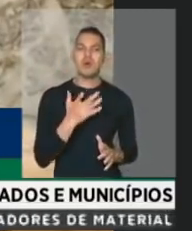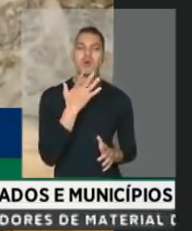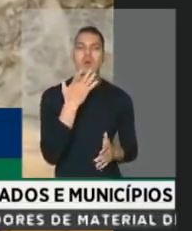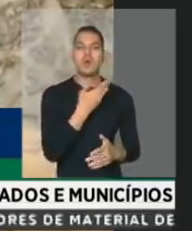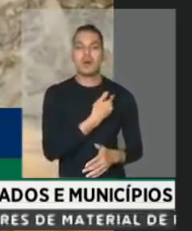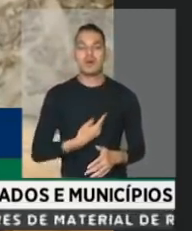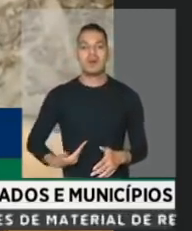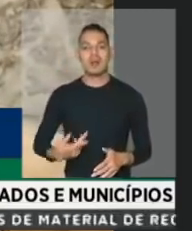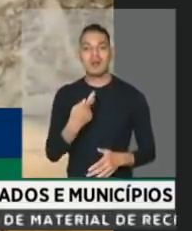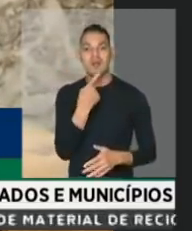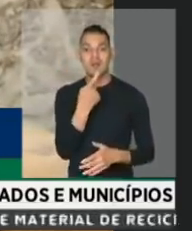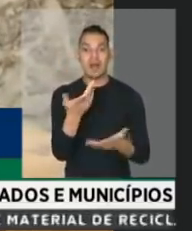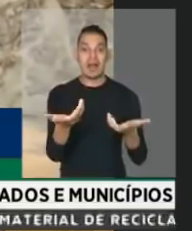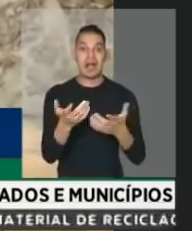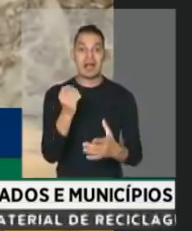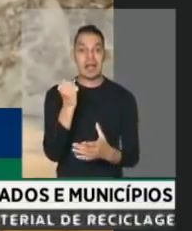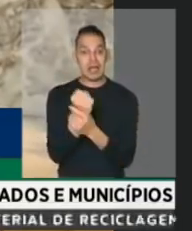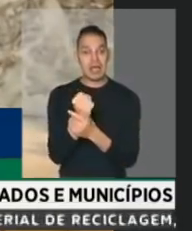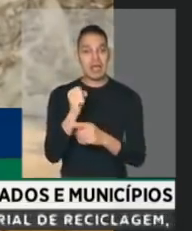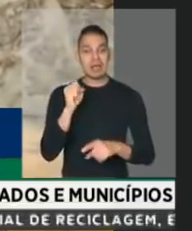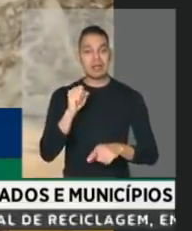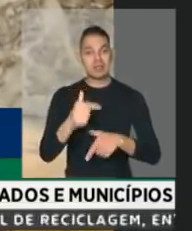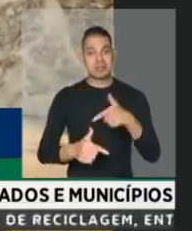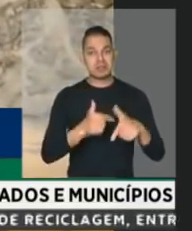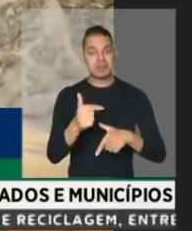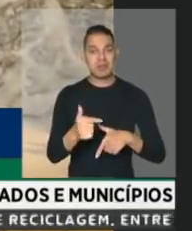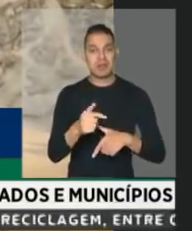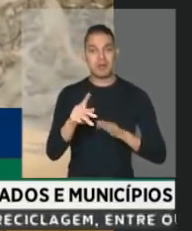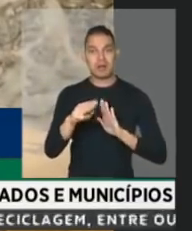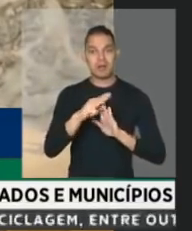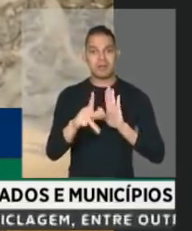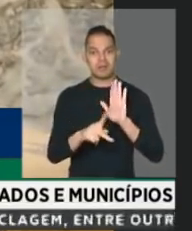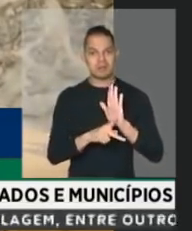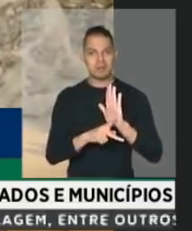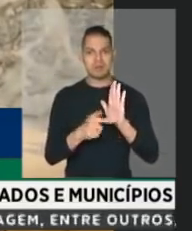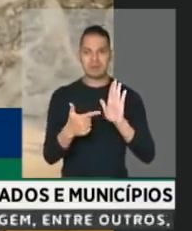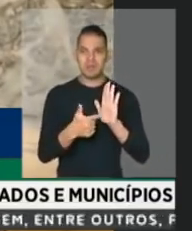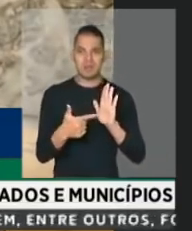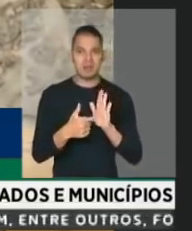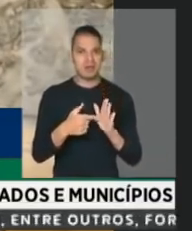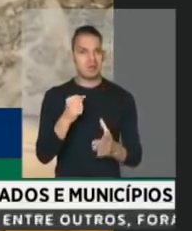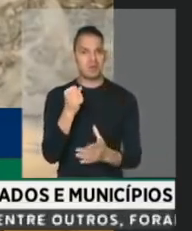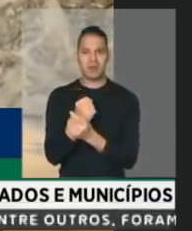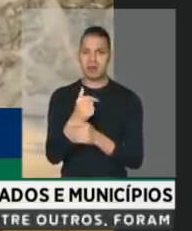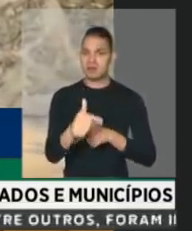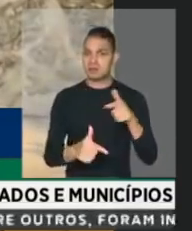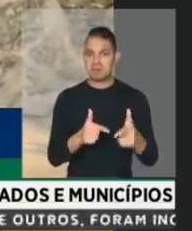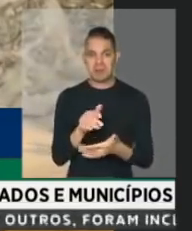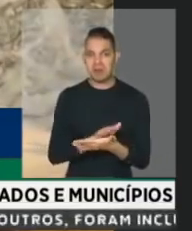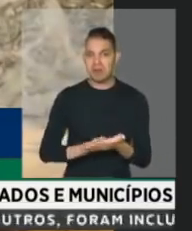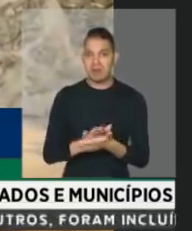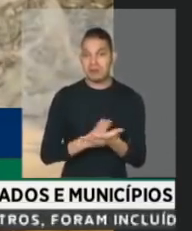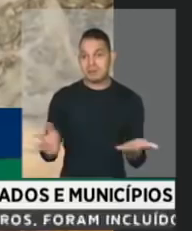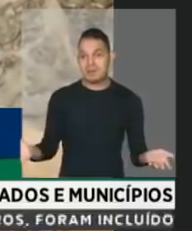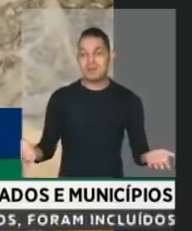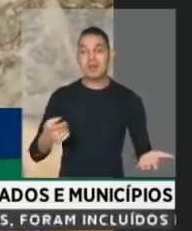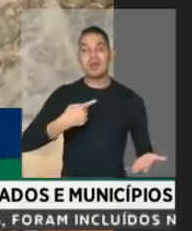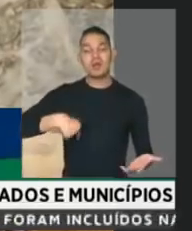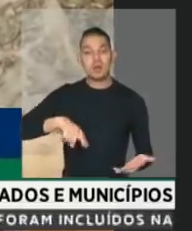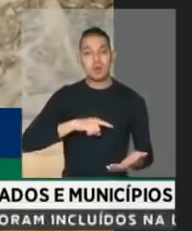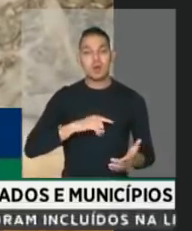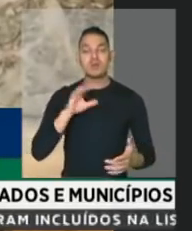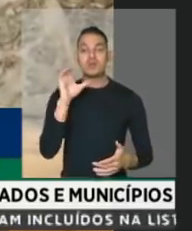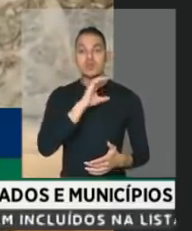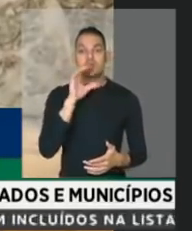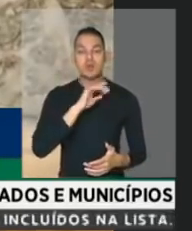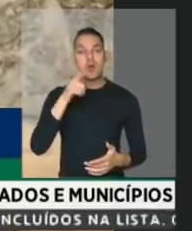emprego. Garantir emprego. A medida provisória que fez não garante emprego. Nós aqui aceleramos